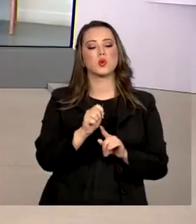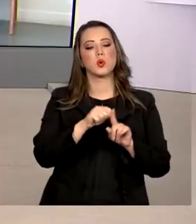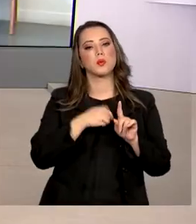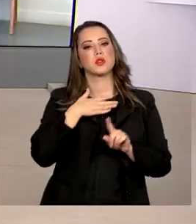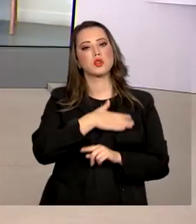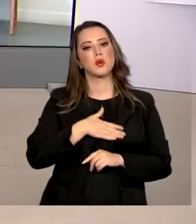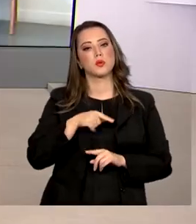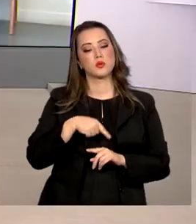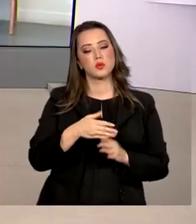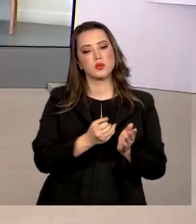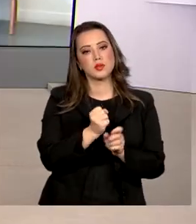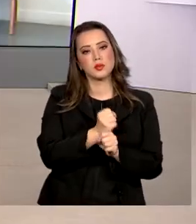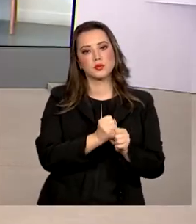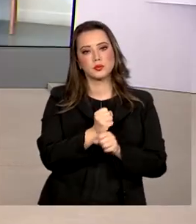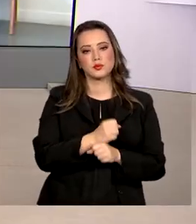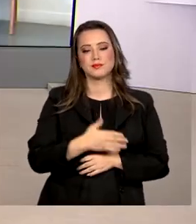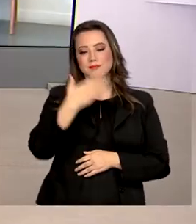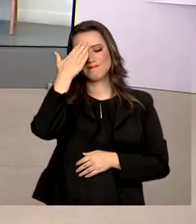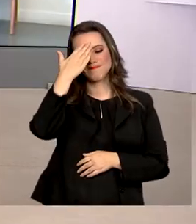estúdio. Tá certo, Júlia. Obrigada pelas suas informações. Tchau,